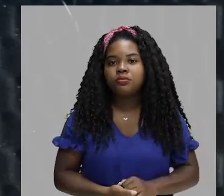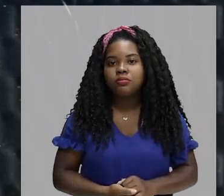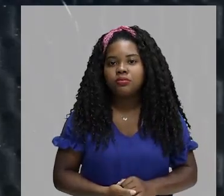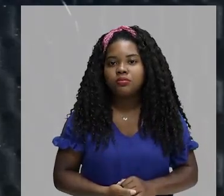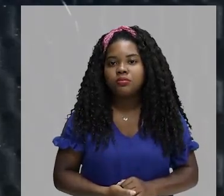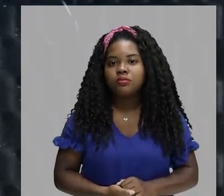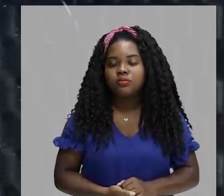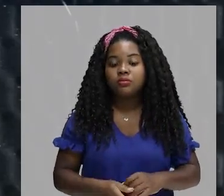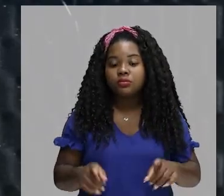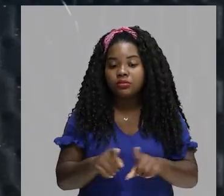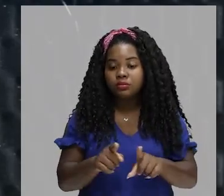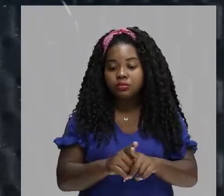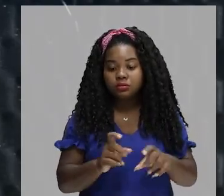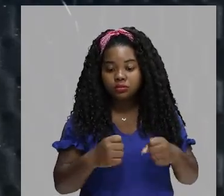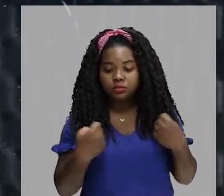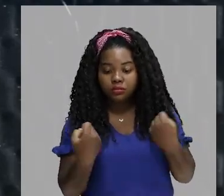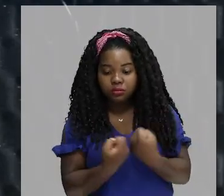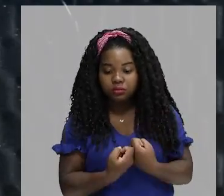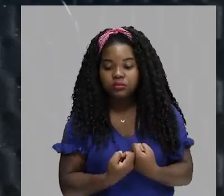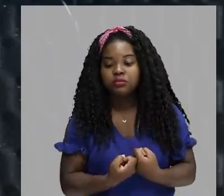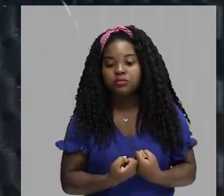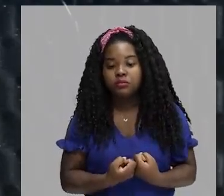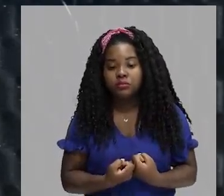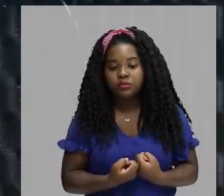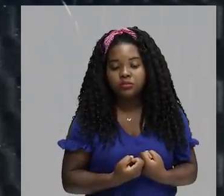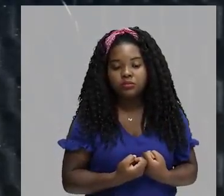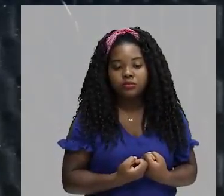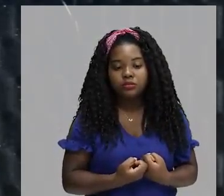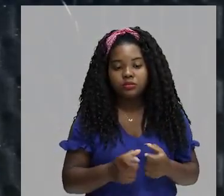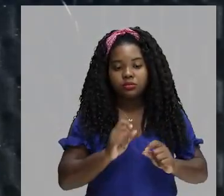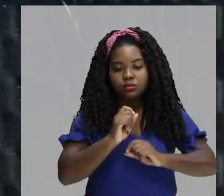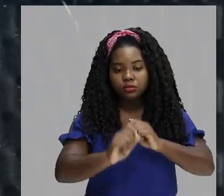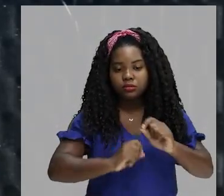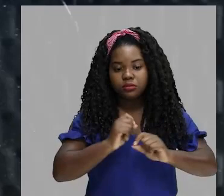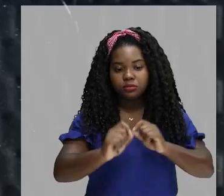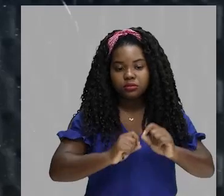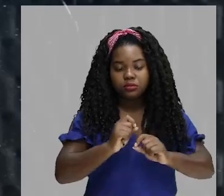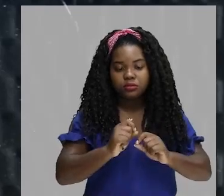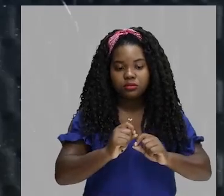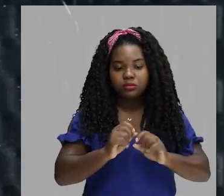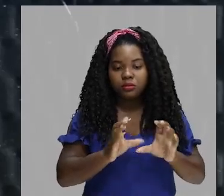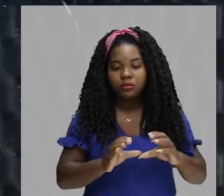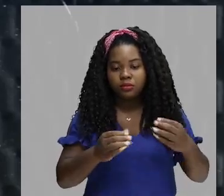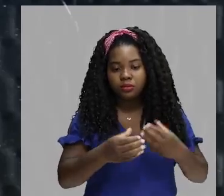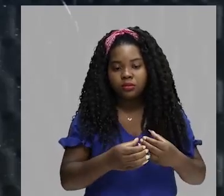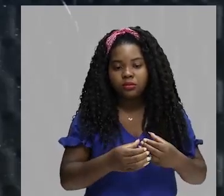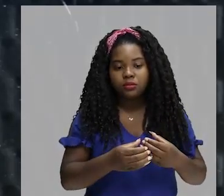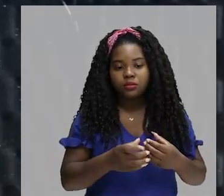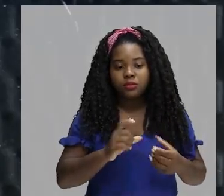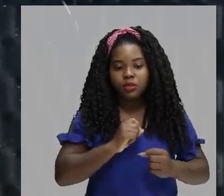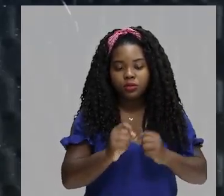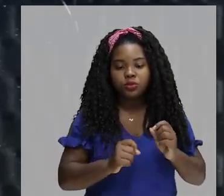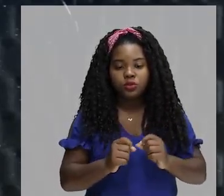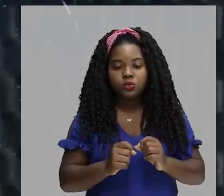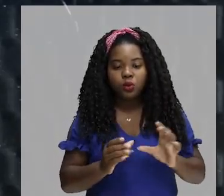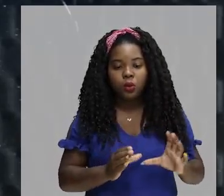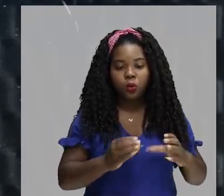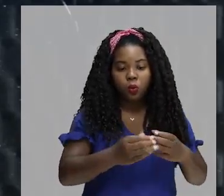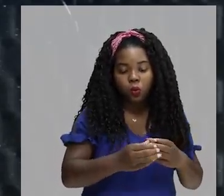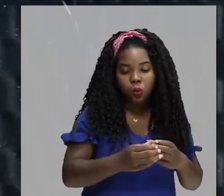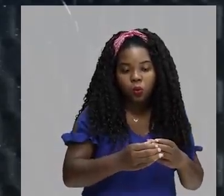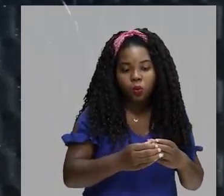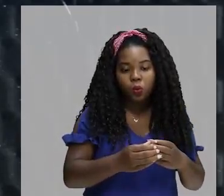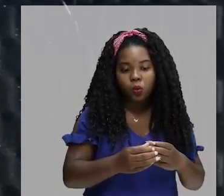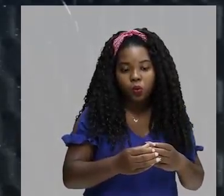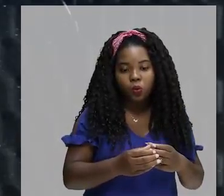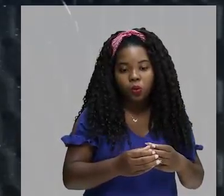propriedades aqui nessa sociedade, ela vai pertencer às comunidades aldeãs. Nós temos o regime de propriedades coletivas. Mas o Estado,